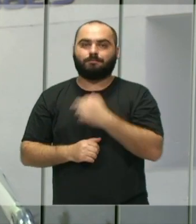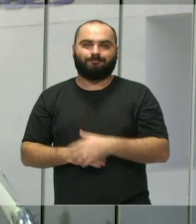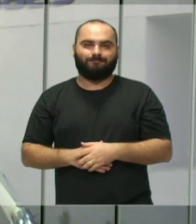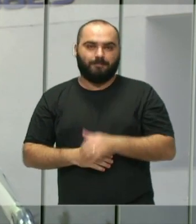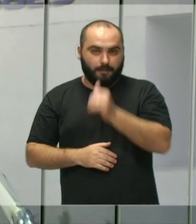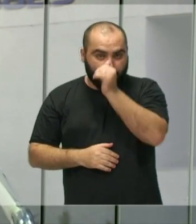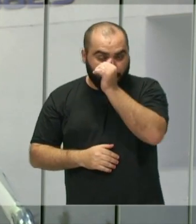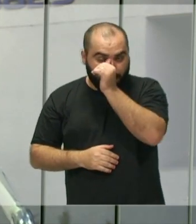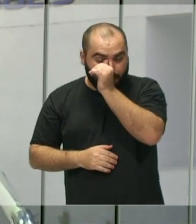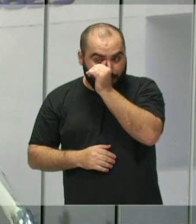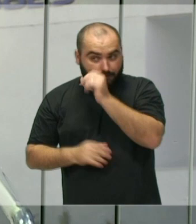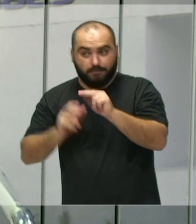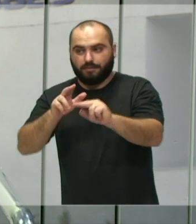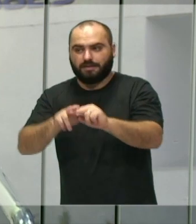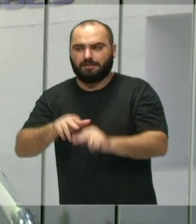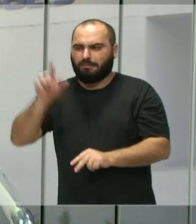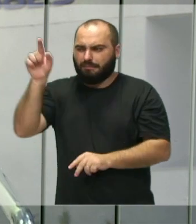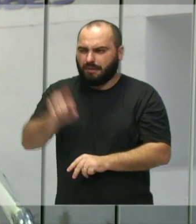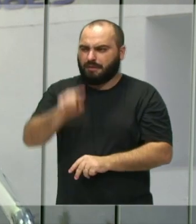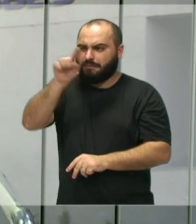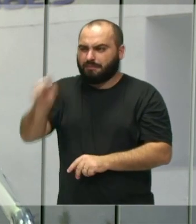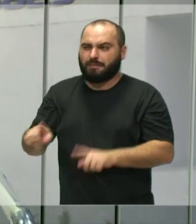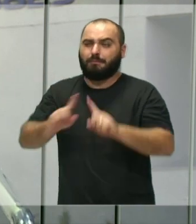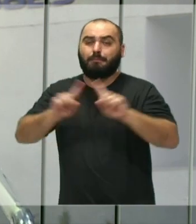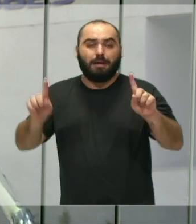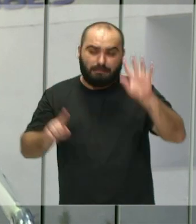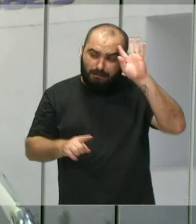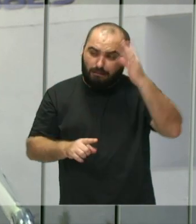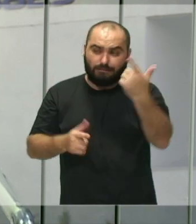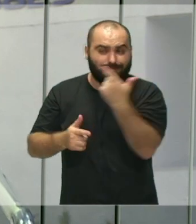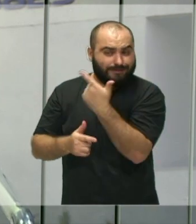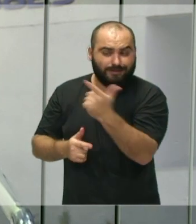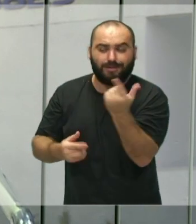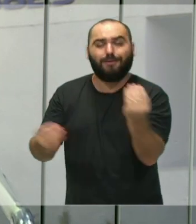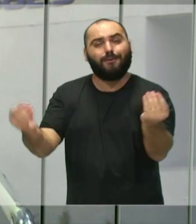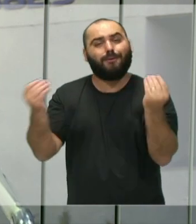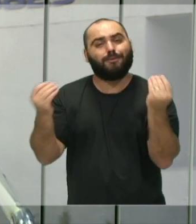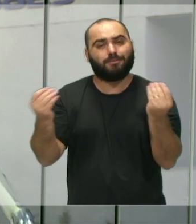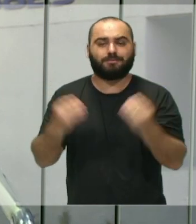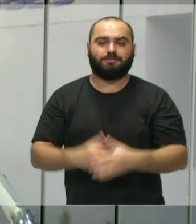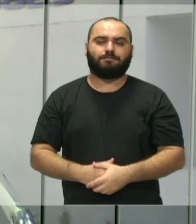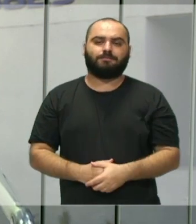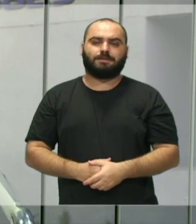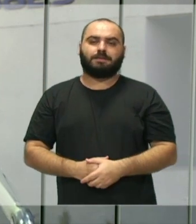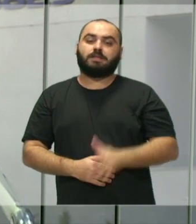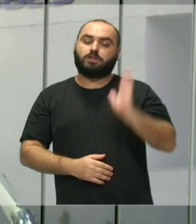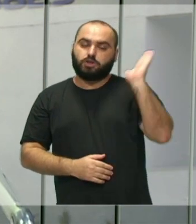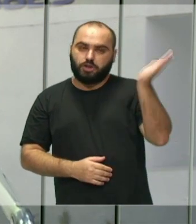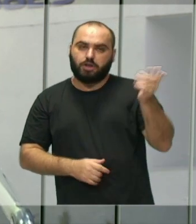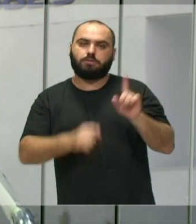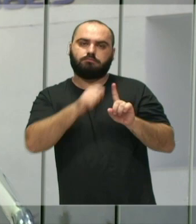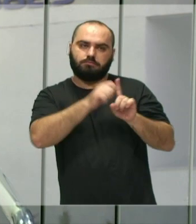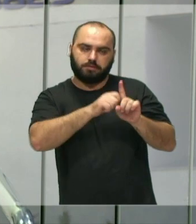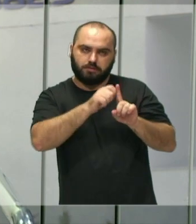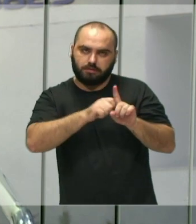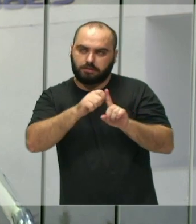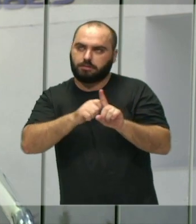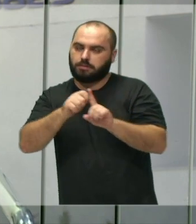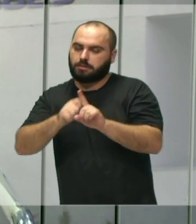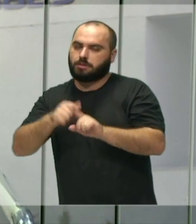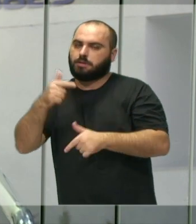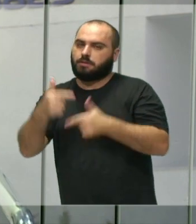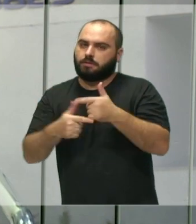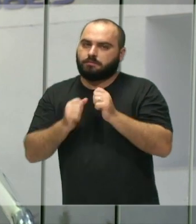colocar uma proibição sem uma solução, né. E eu estou já há alguns meses trabalhando com vários